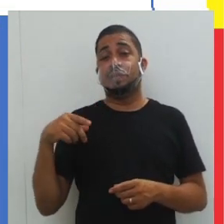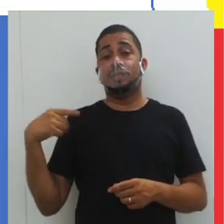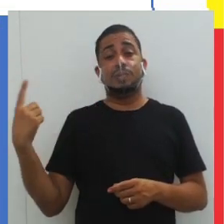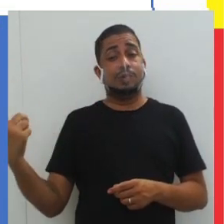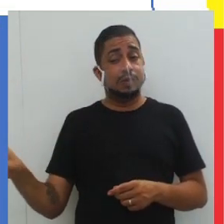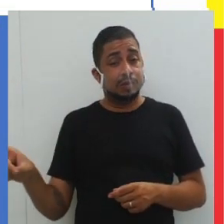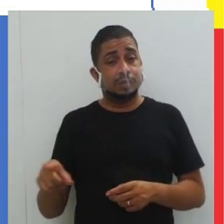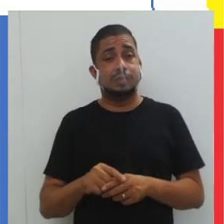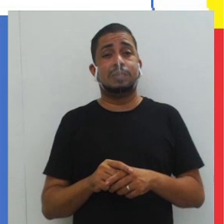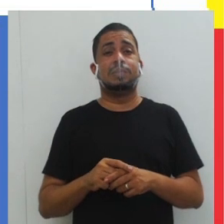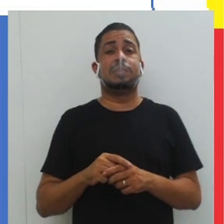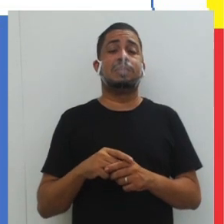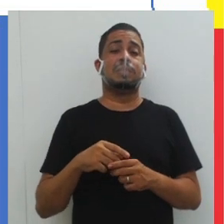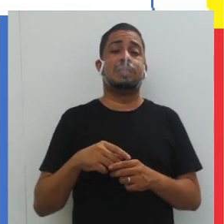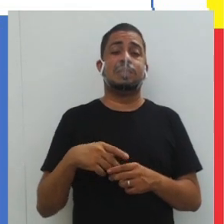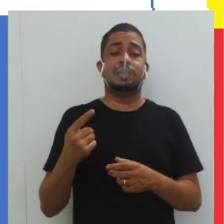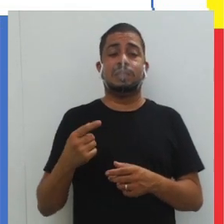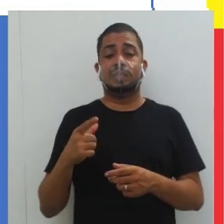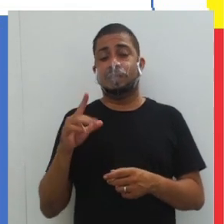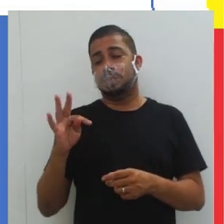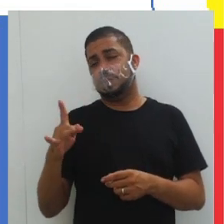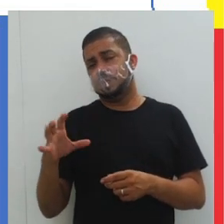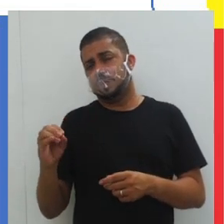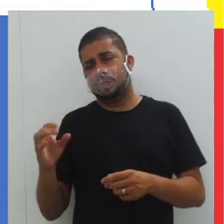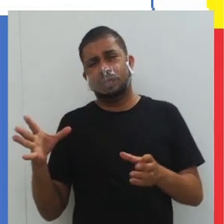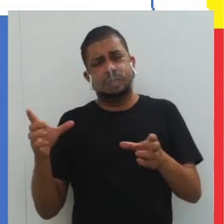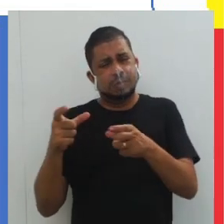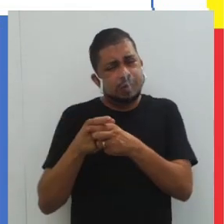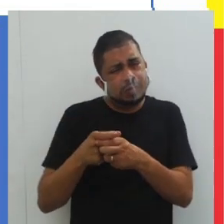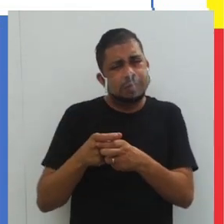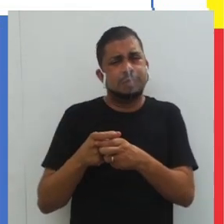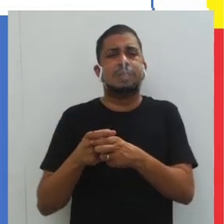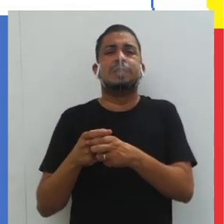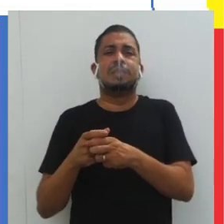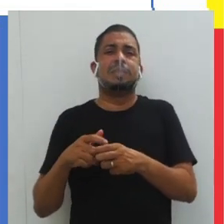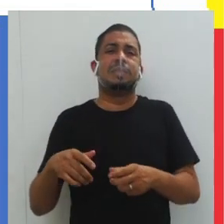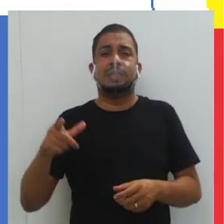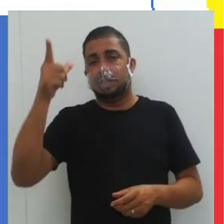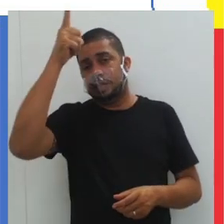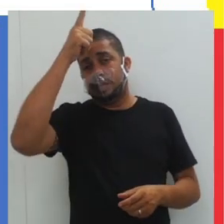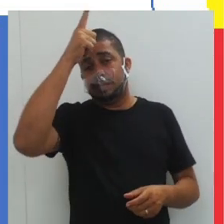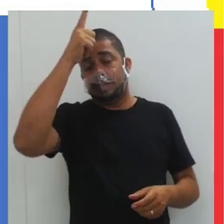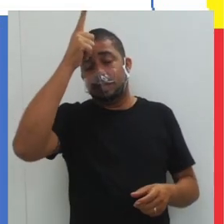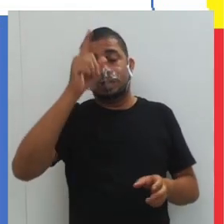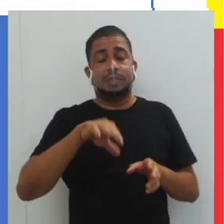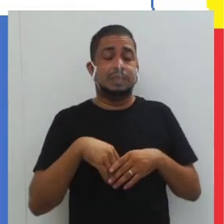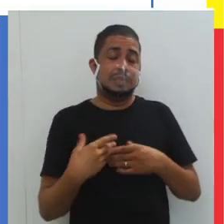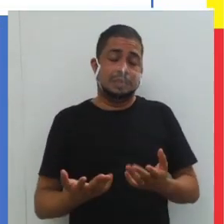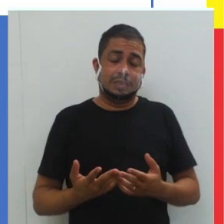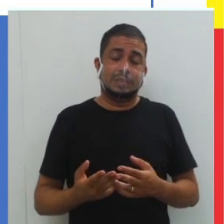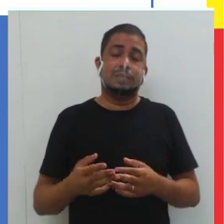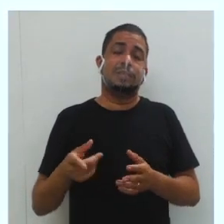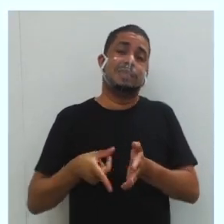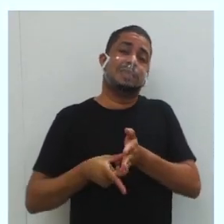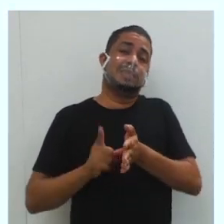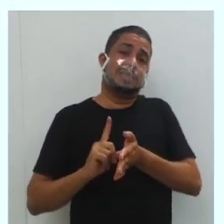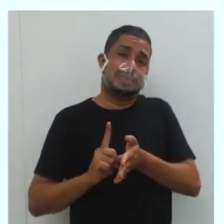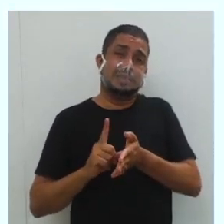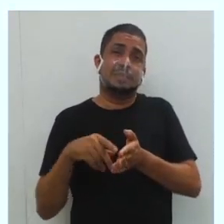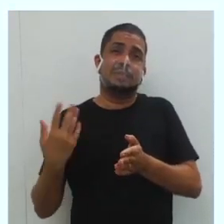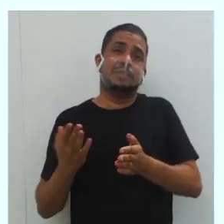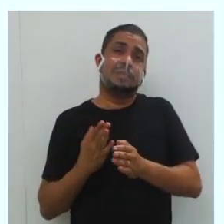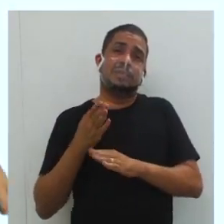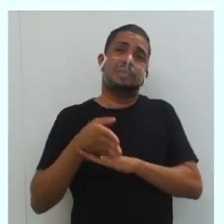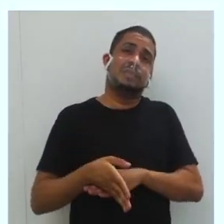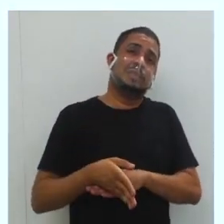turcos são considerados um grupo minoritário na Alemanha. Então, mais uma vez, antes de